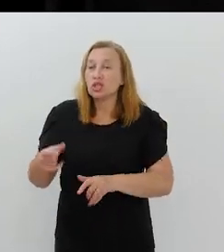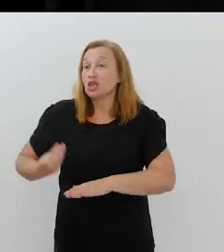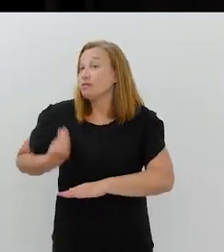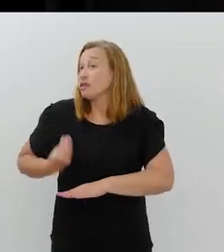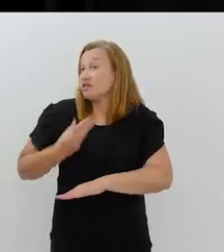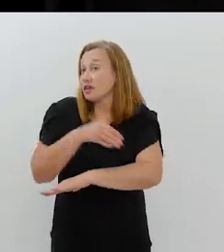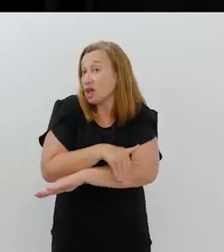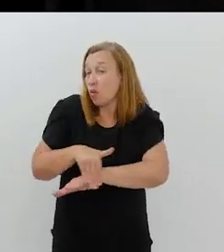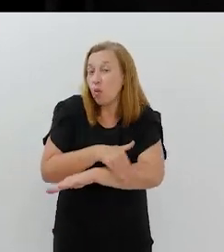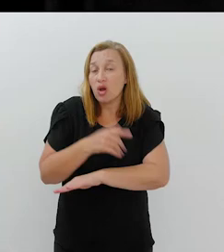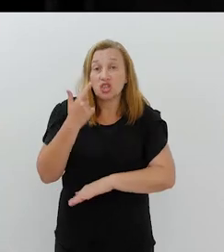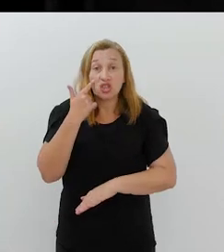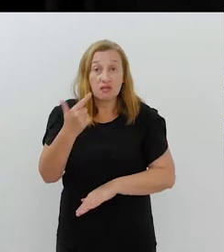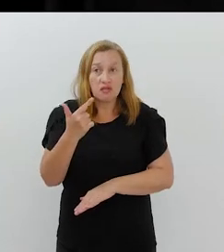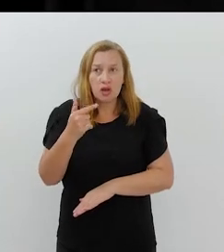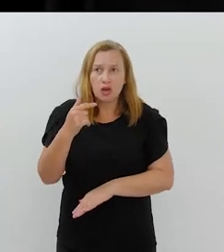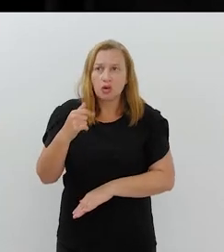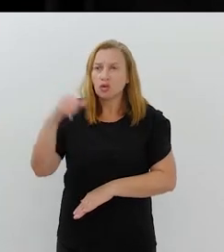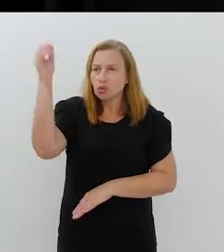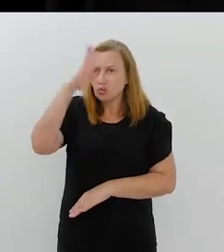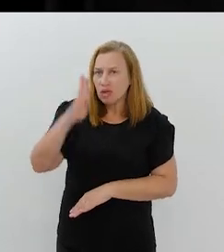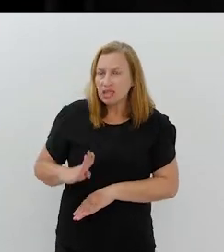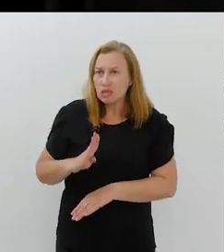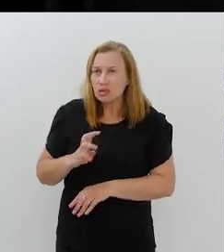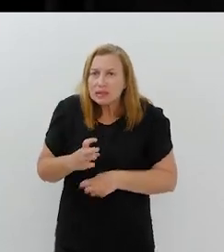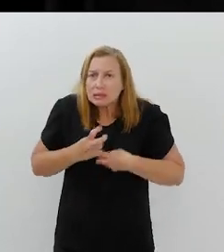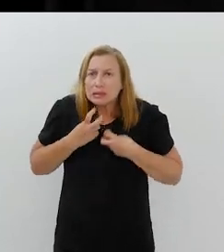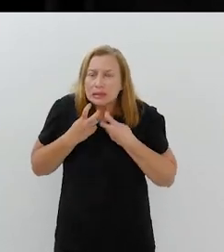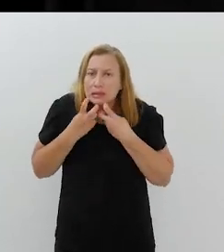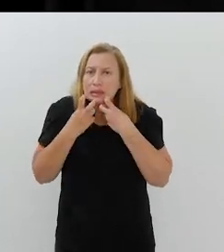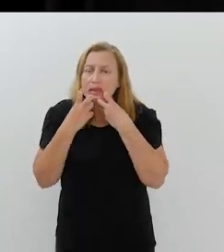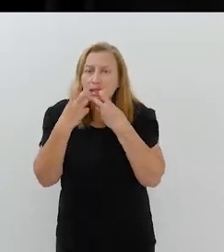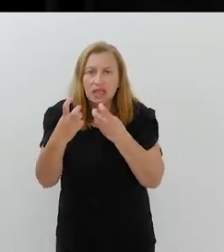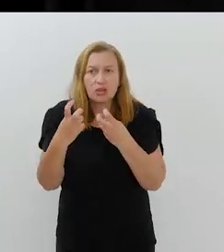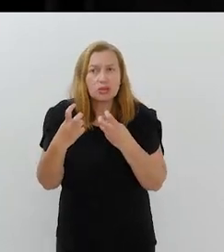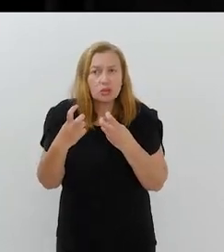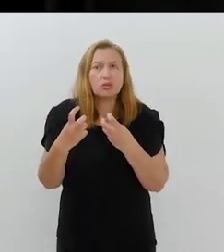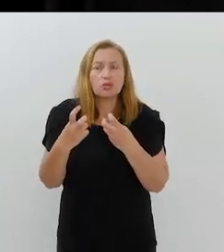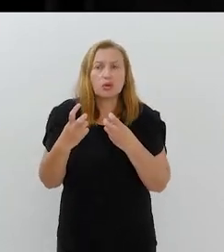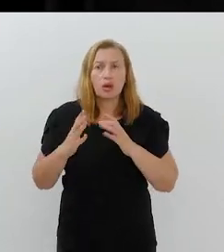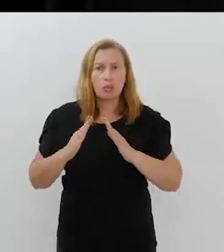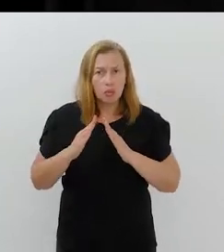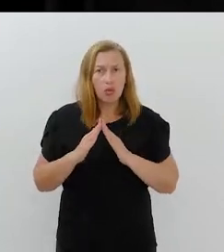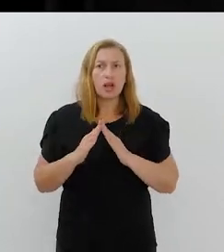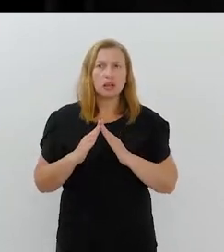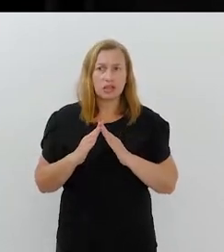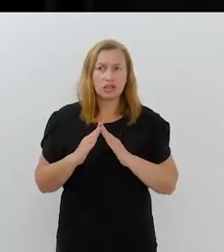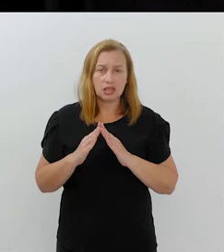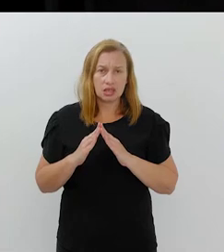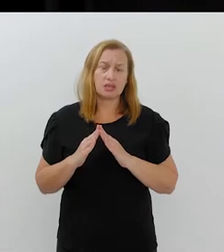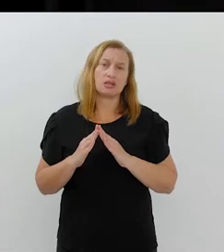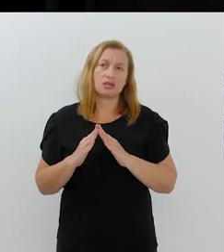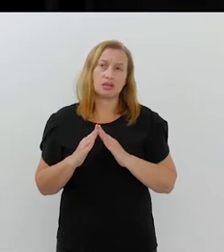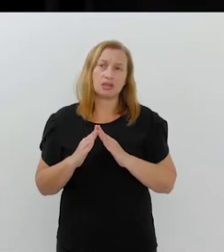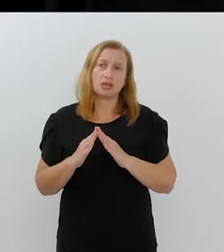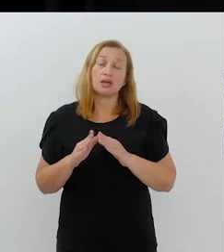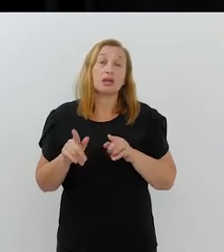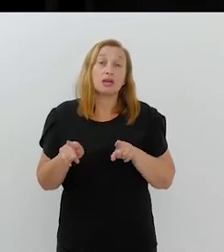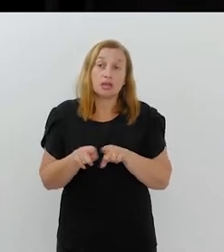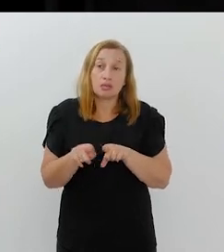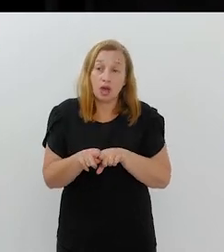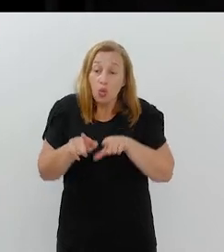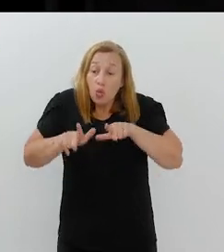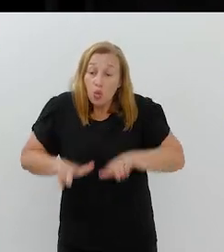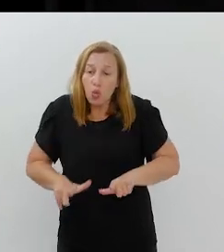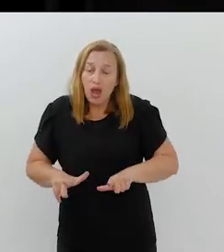E, assim, a gente vê, a nível de Brasil, esse grande clamor pela questão da moradia e pela questão do emprego e